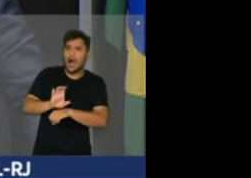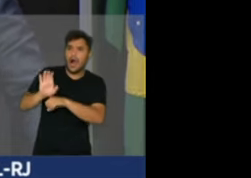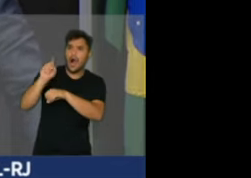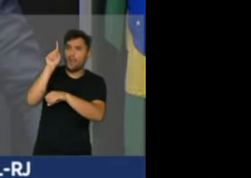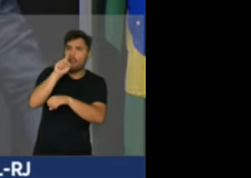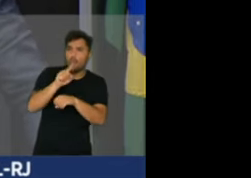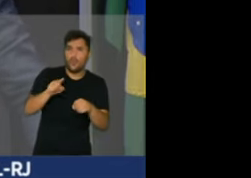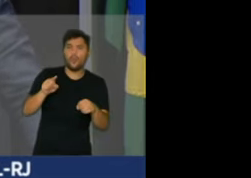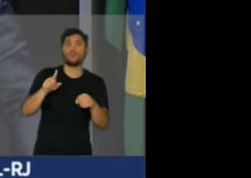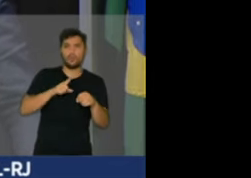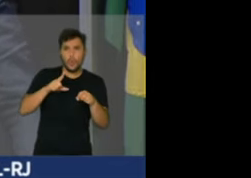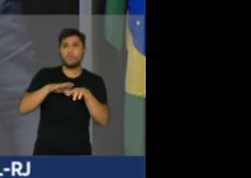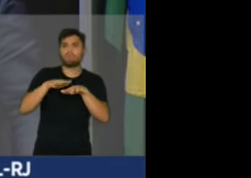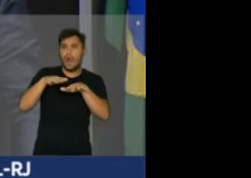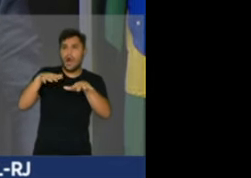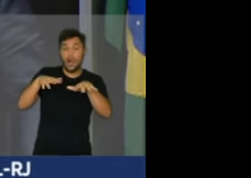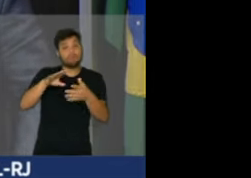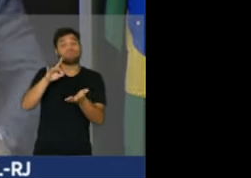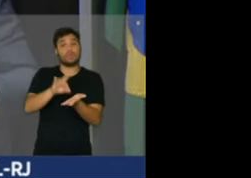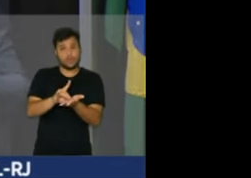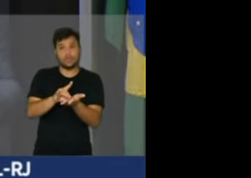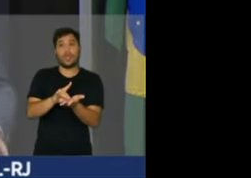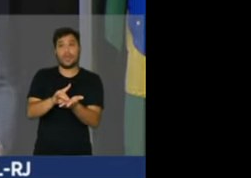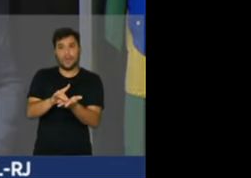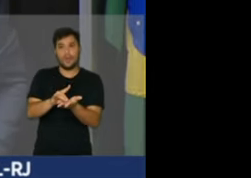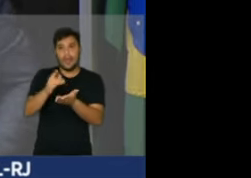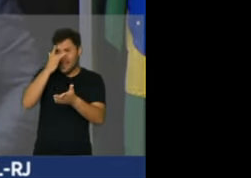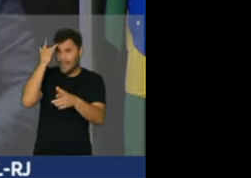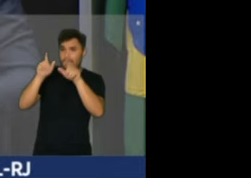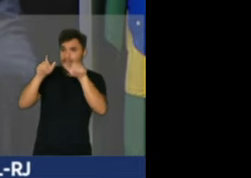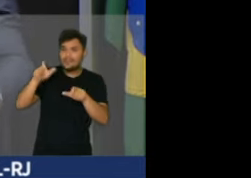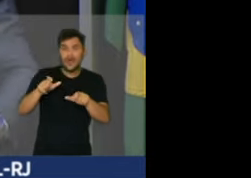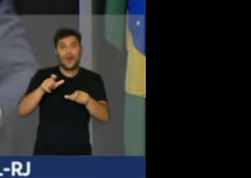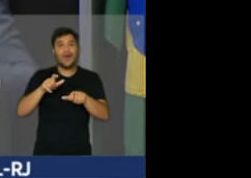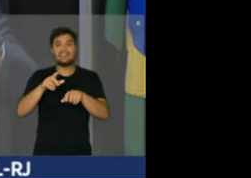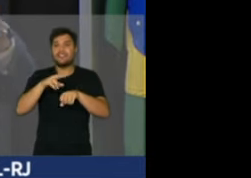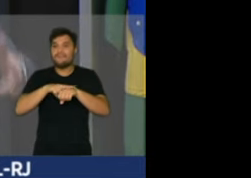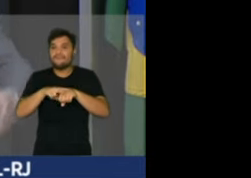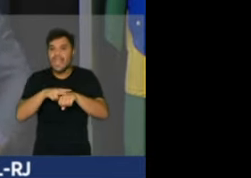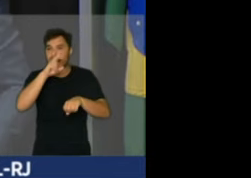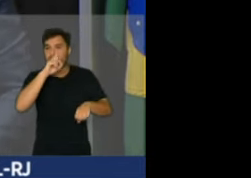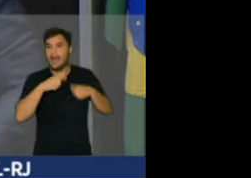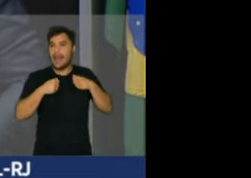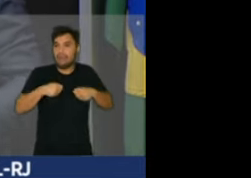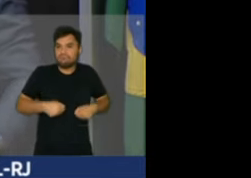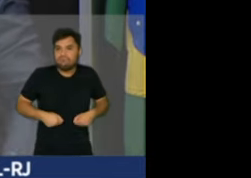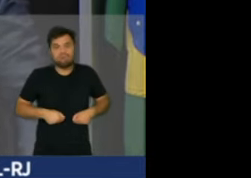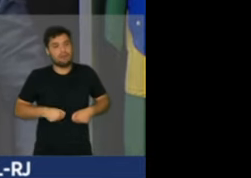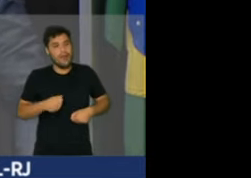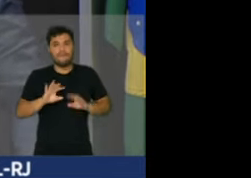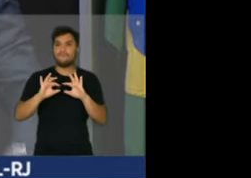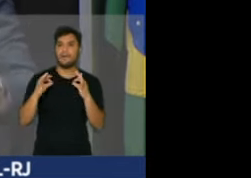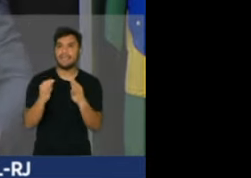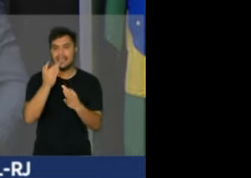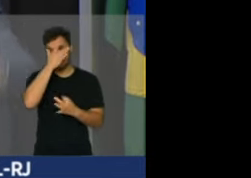país. Manifestações legítimas de pessoas de verde e amarelo, famílias, idosos, todos